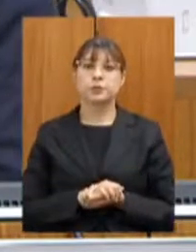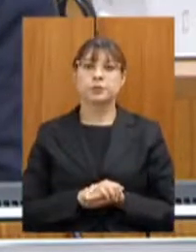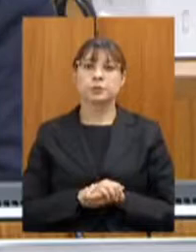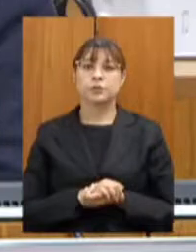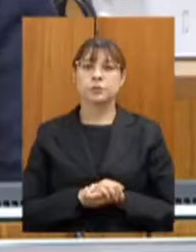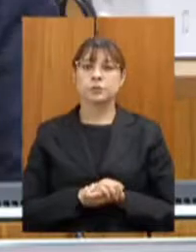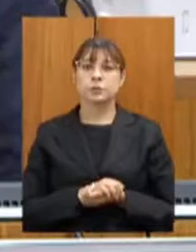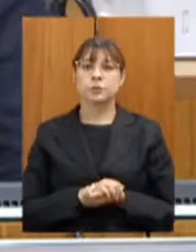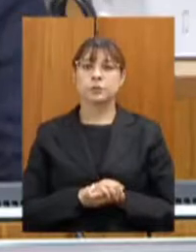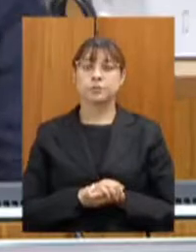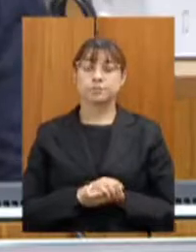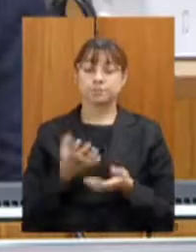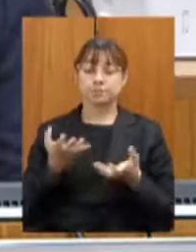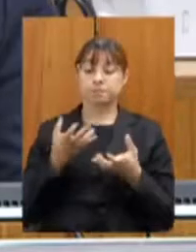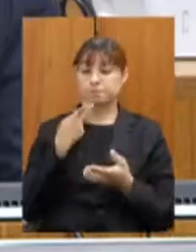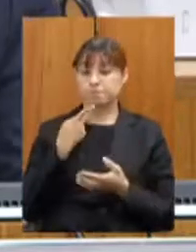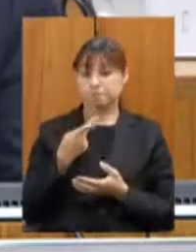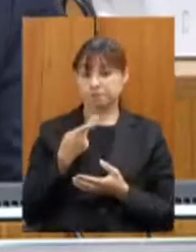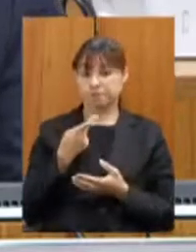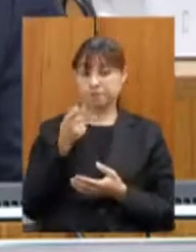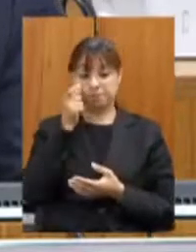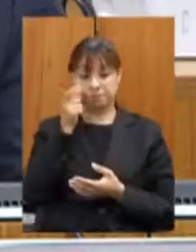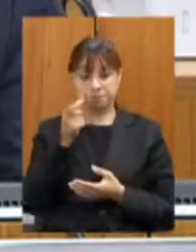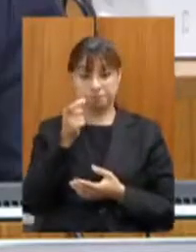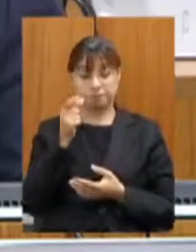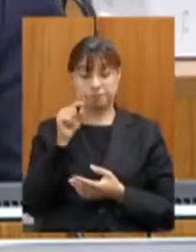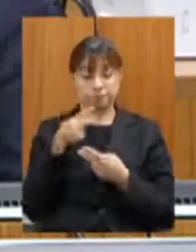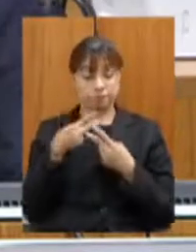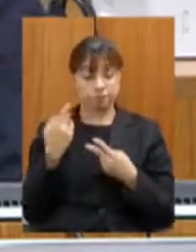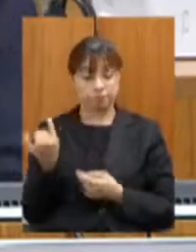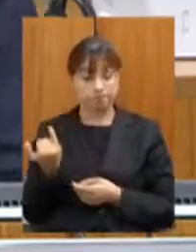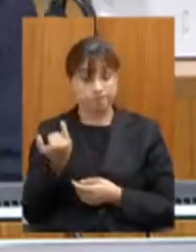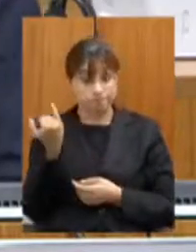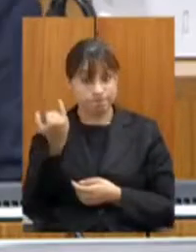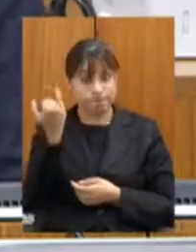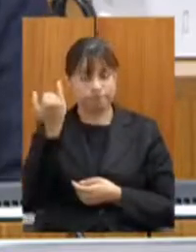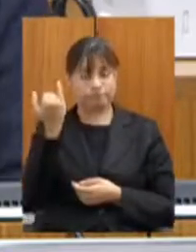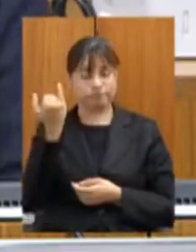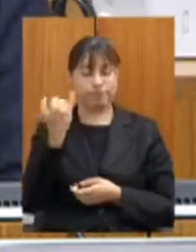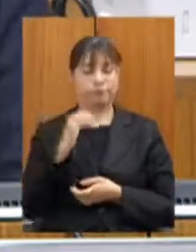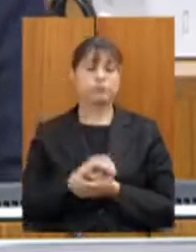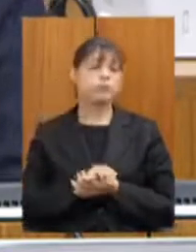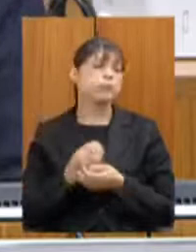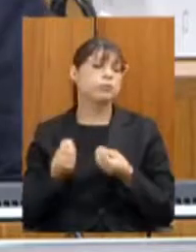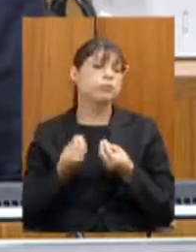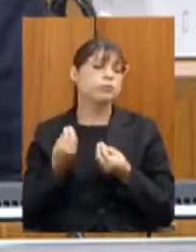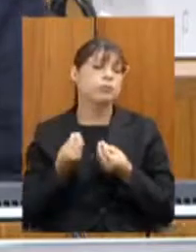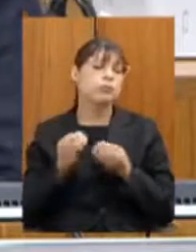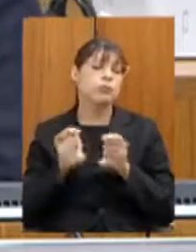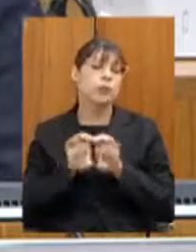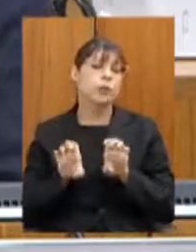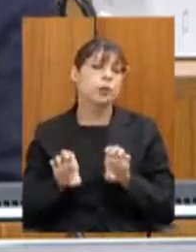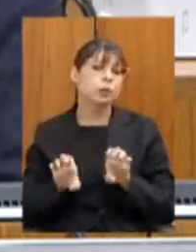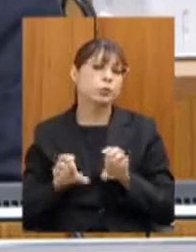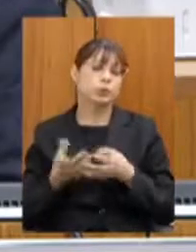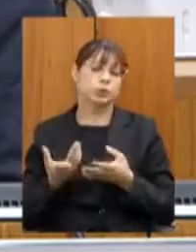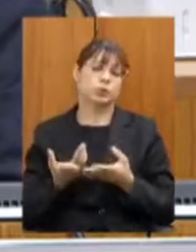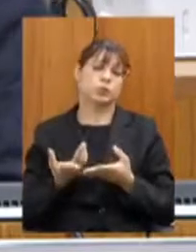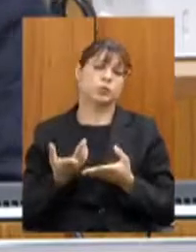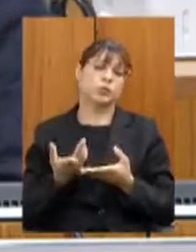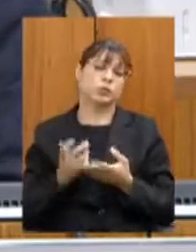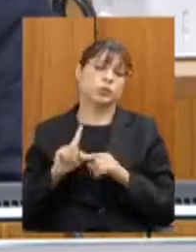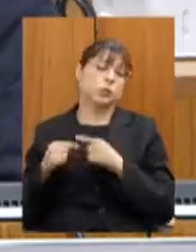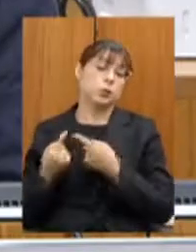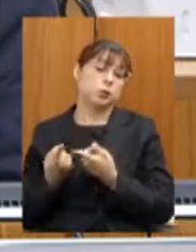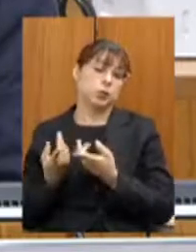E aí eu queria chamar a atenção para um ponto muito importante. Como que nós estruturamos essas concessões? Essas concessões,